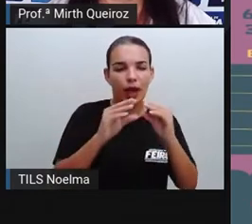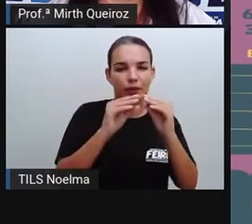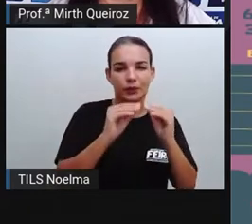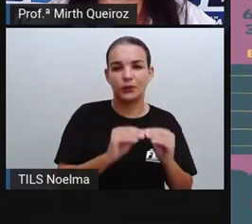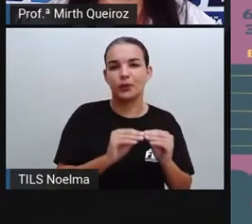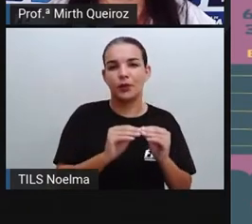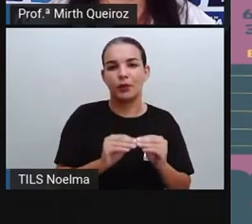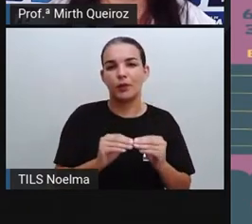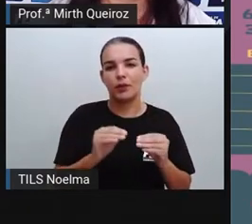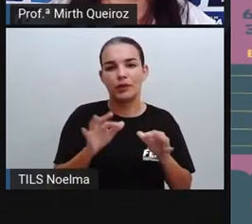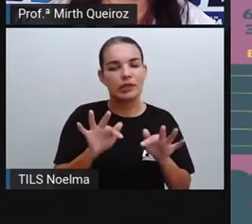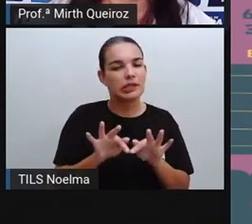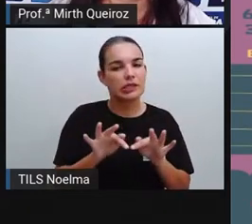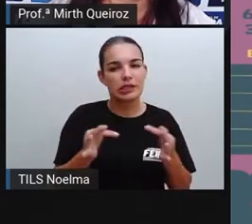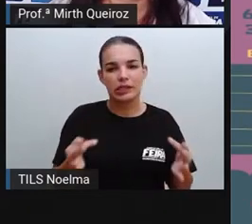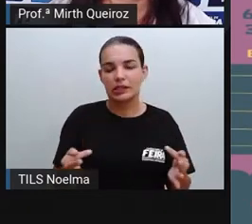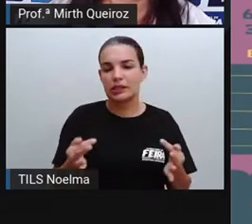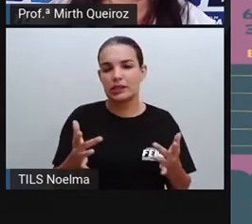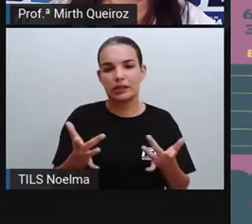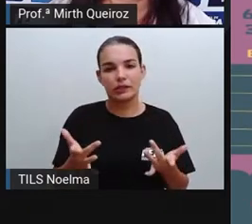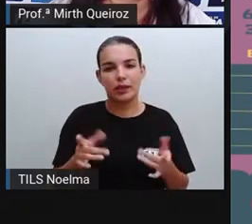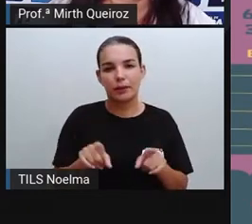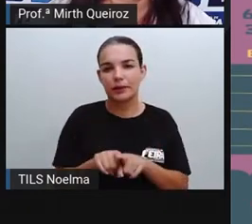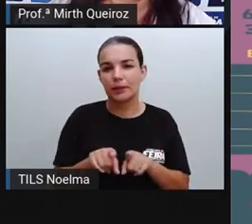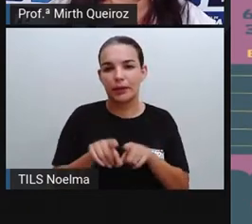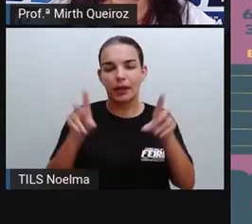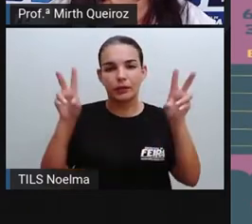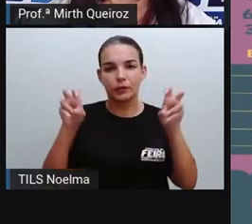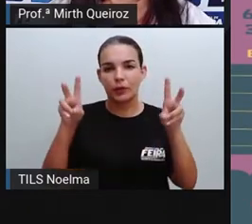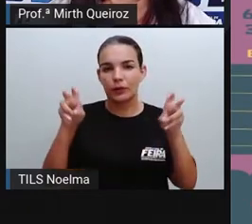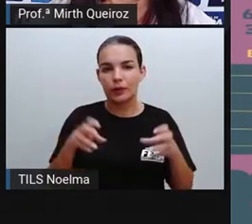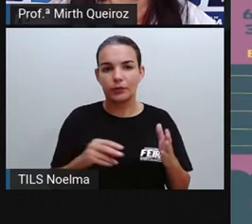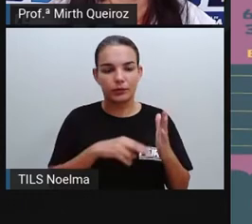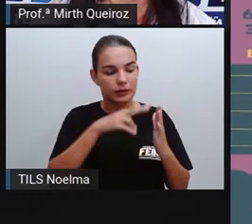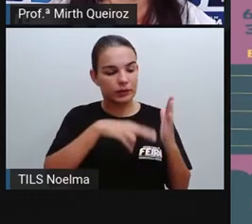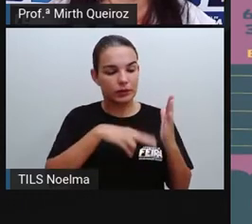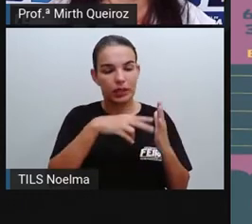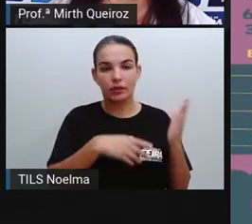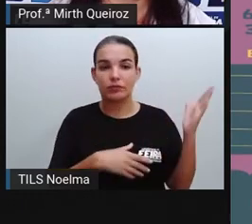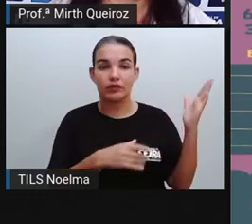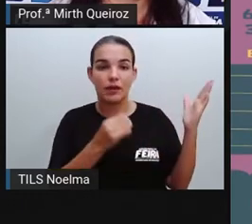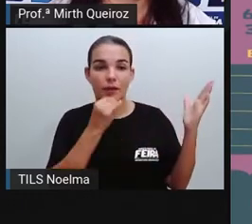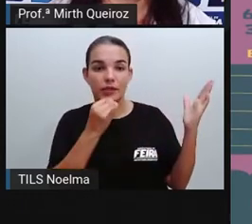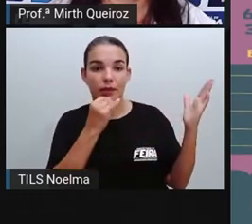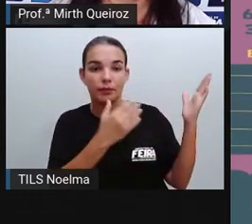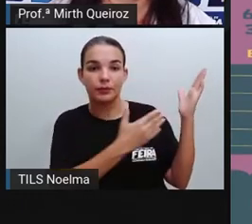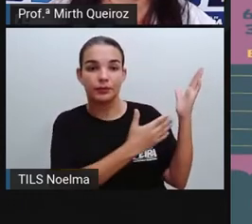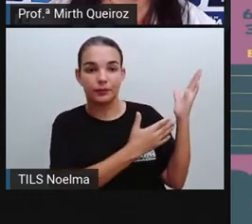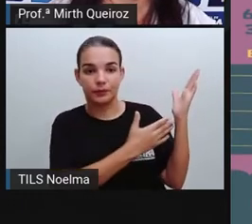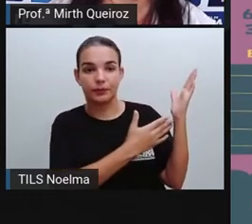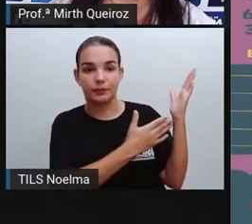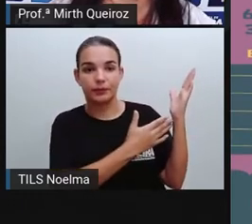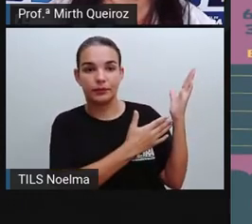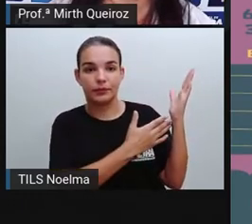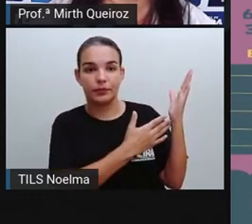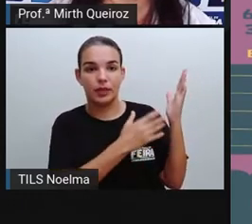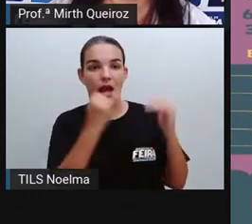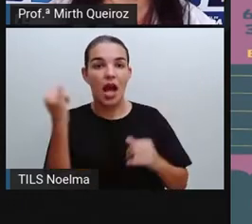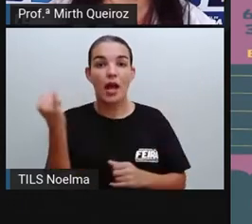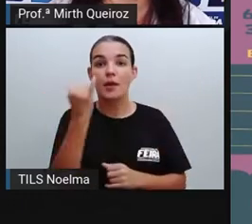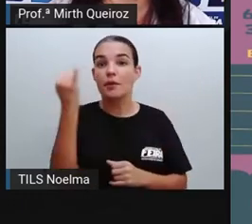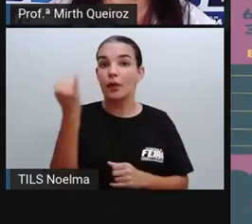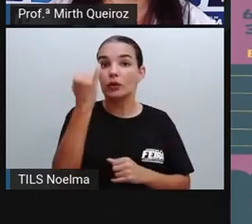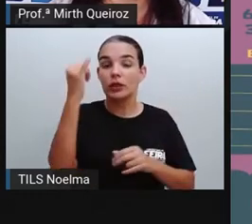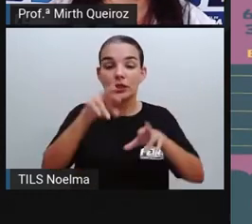do conteúdo escrito. E aqui a gente tem um exemplo de infográfico, certo? A importância da